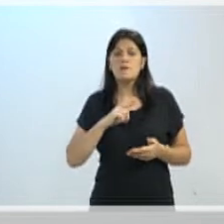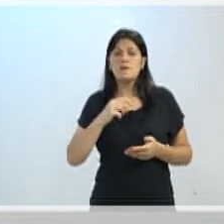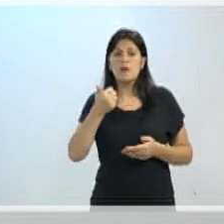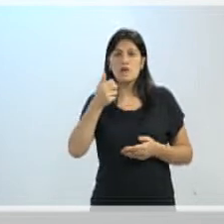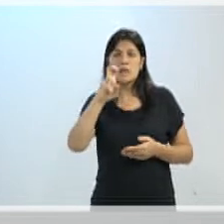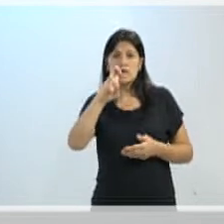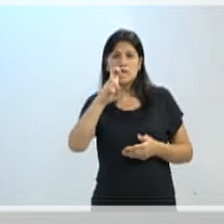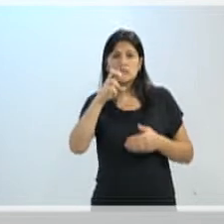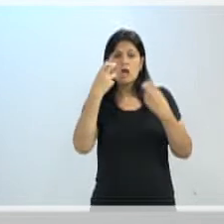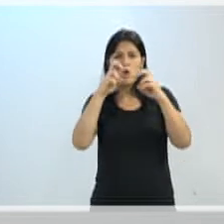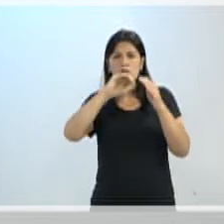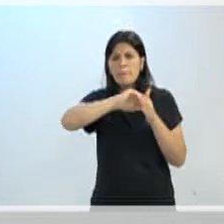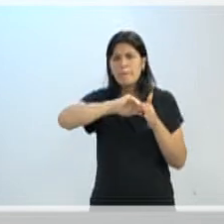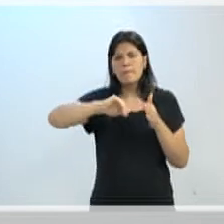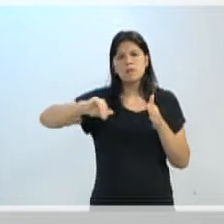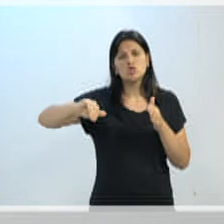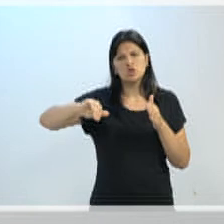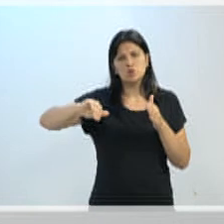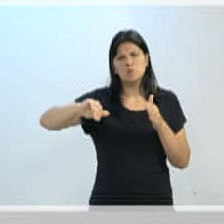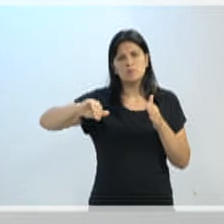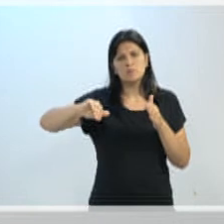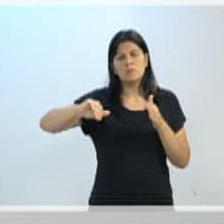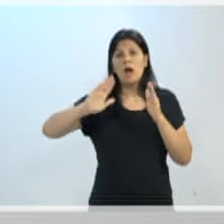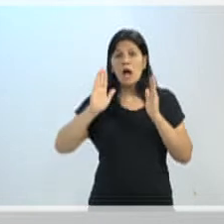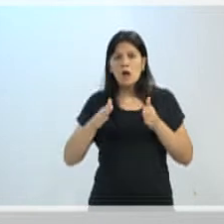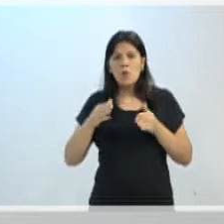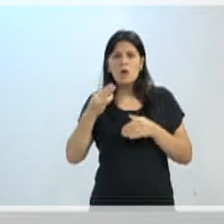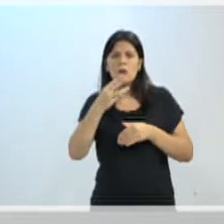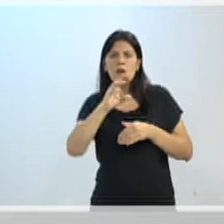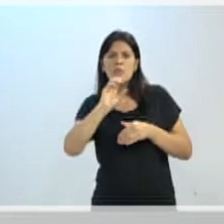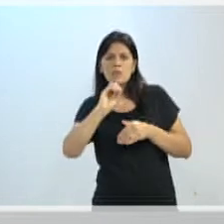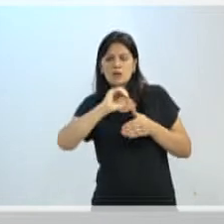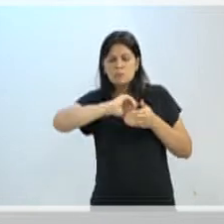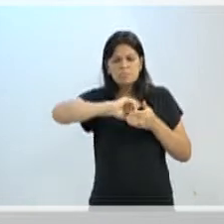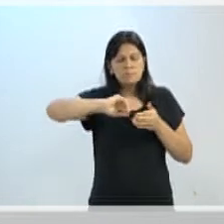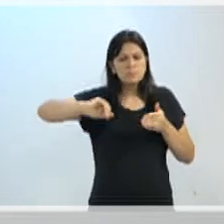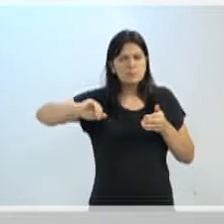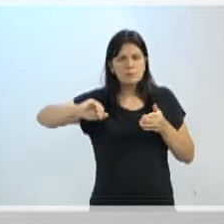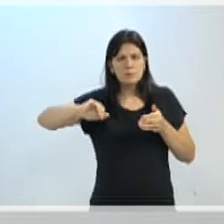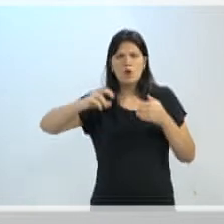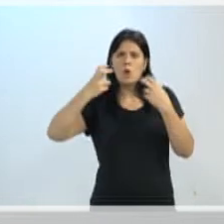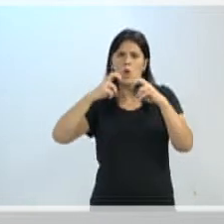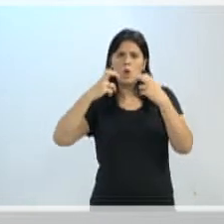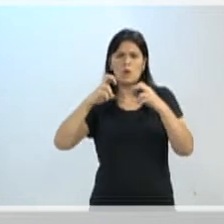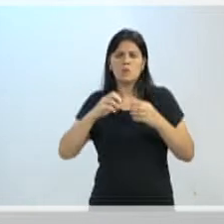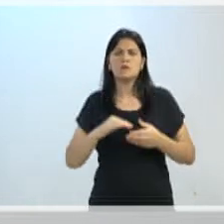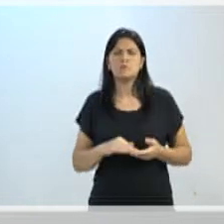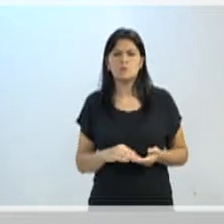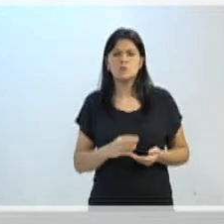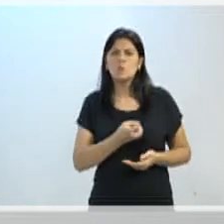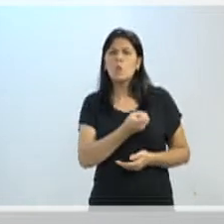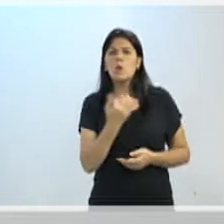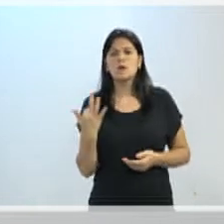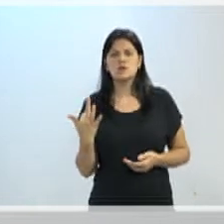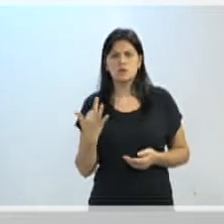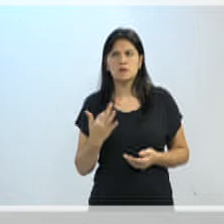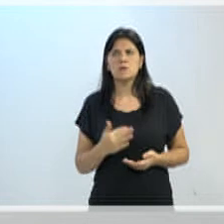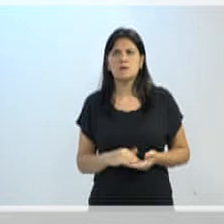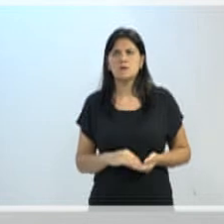2021 foram retirados 30 veículos, aporte financeiro já está previsto pelo que eu sei por uma